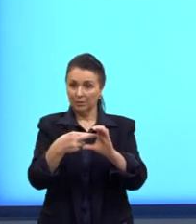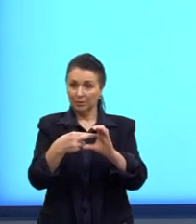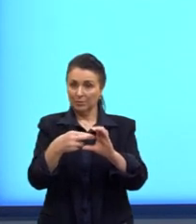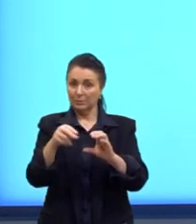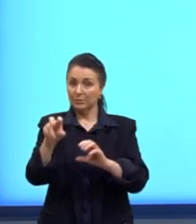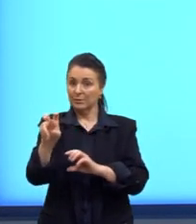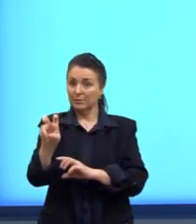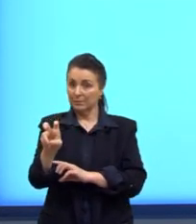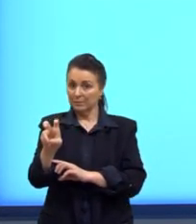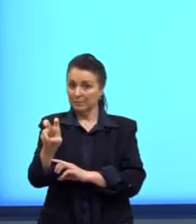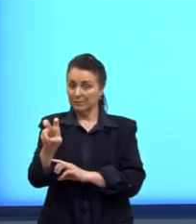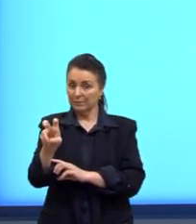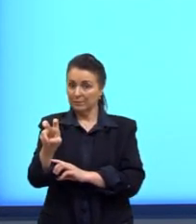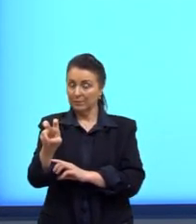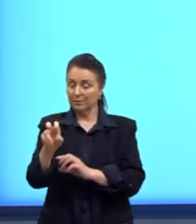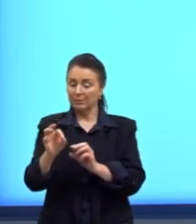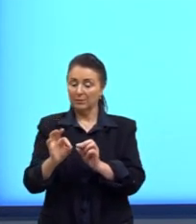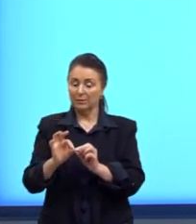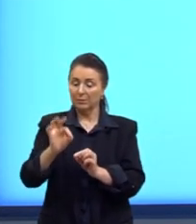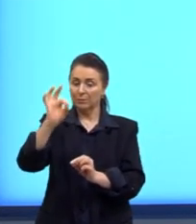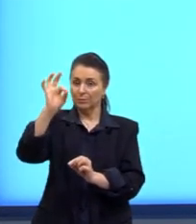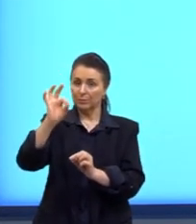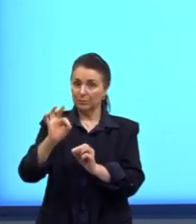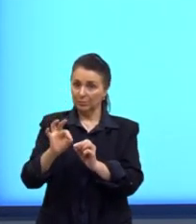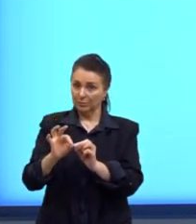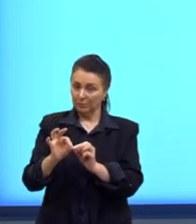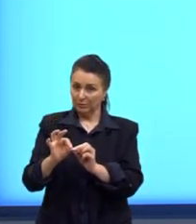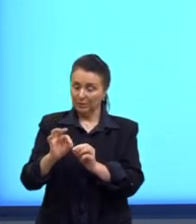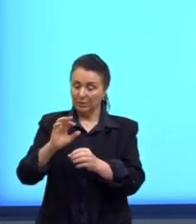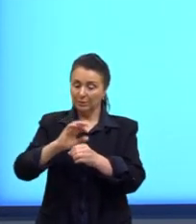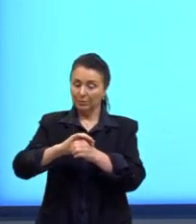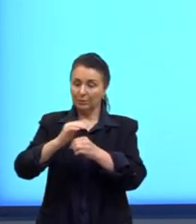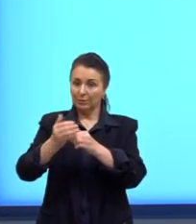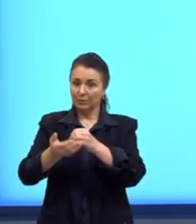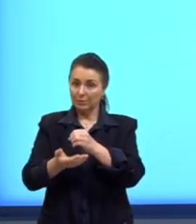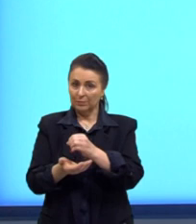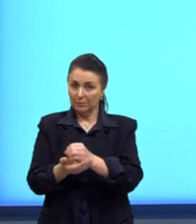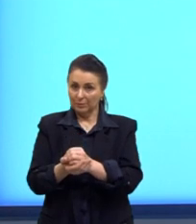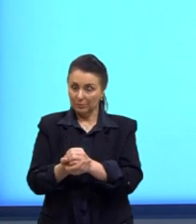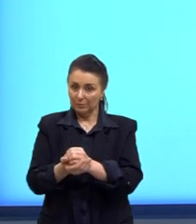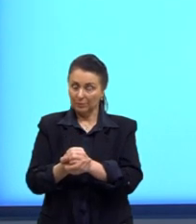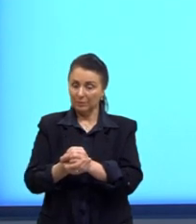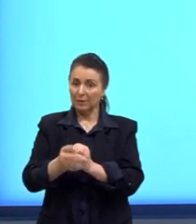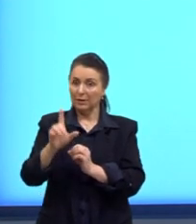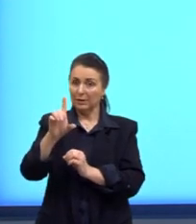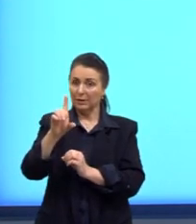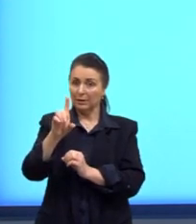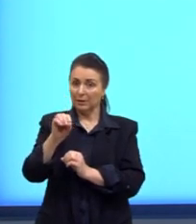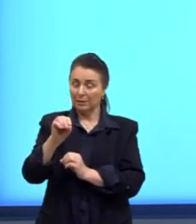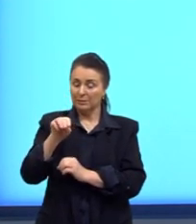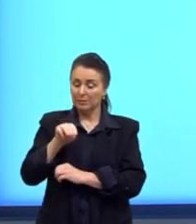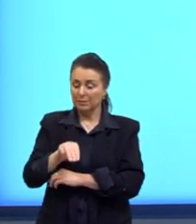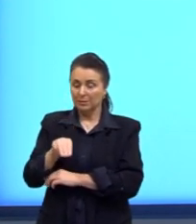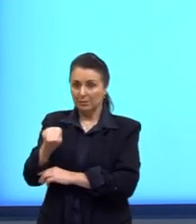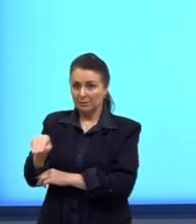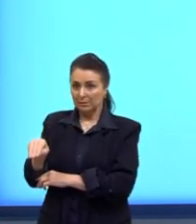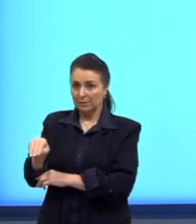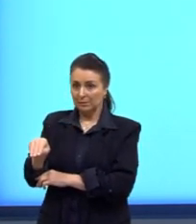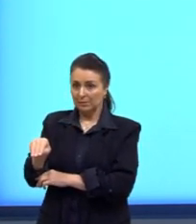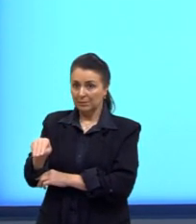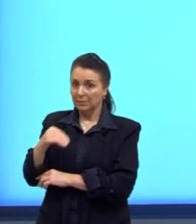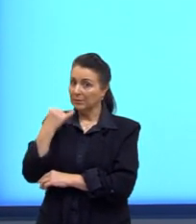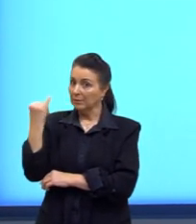sendo 5 e a altura do cilindro seria o comprimento de 10 milímetros, né? Aqui, gente, é importante